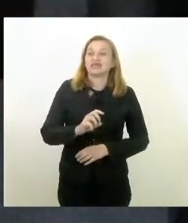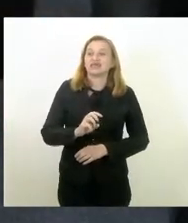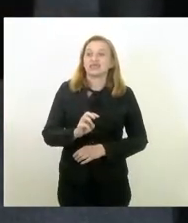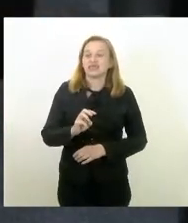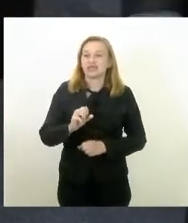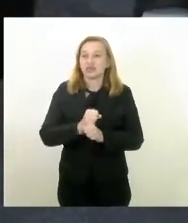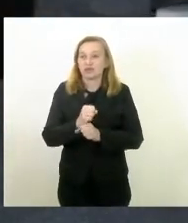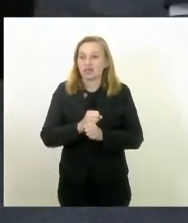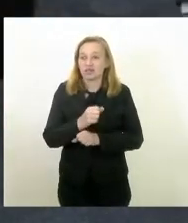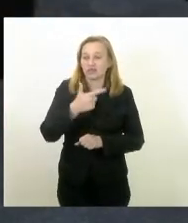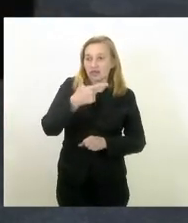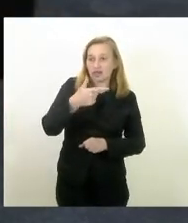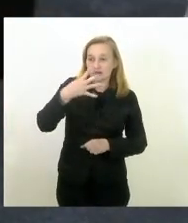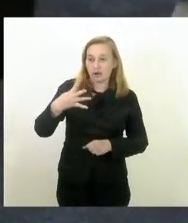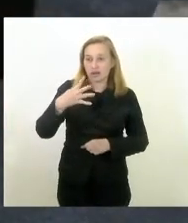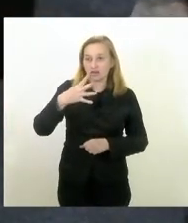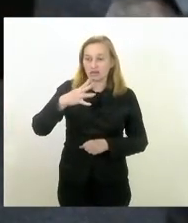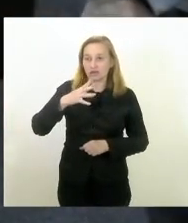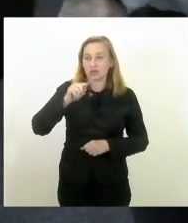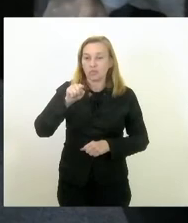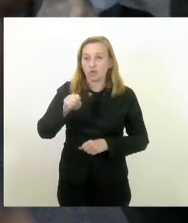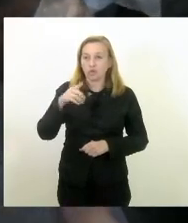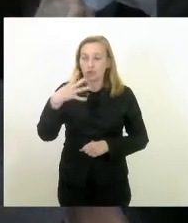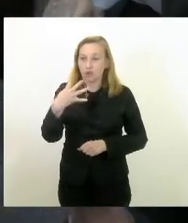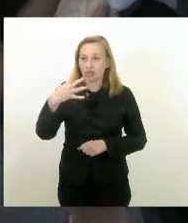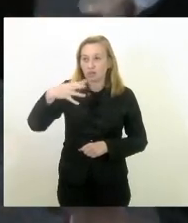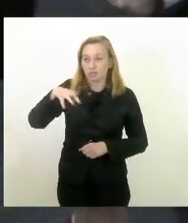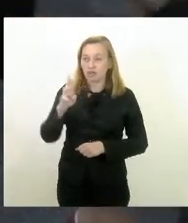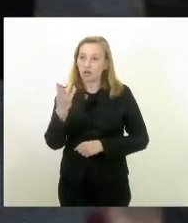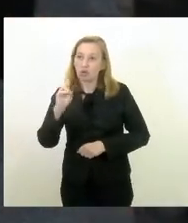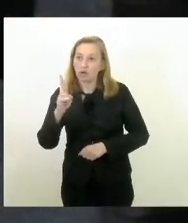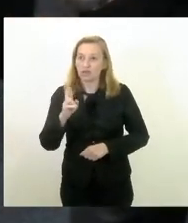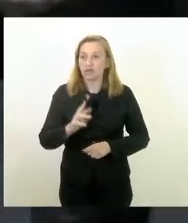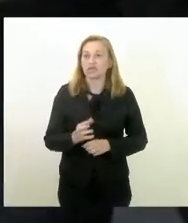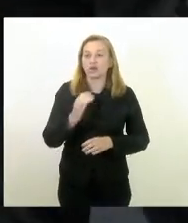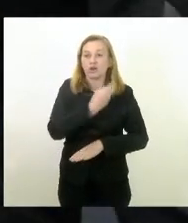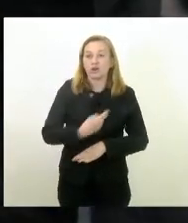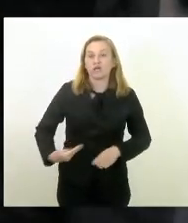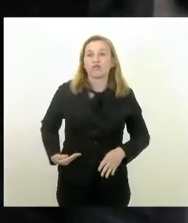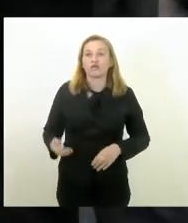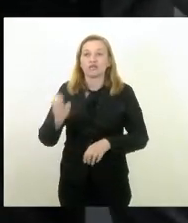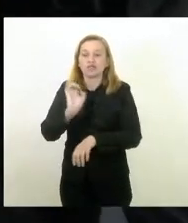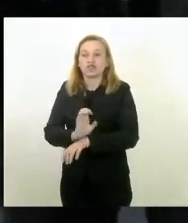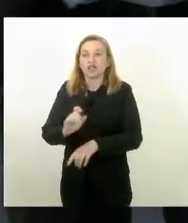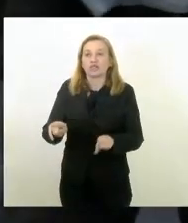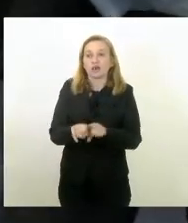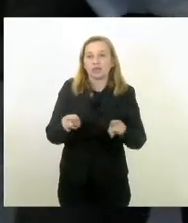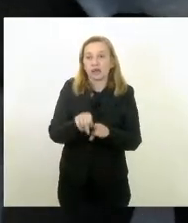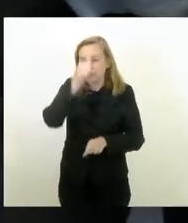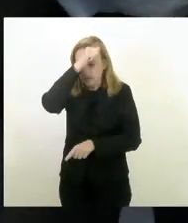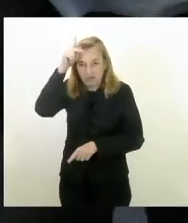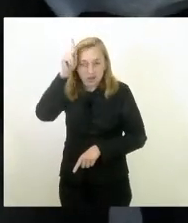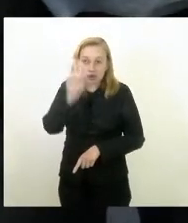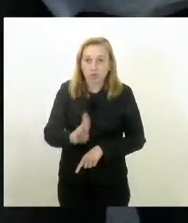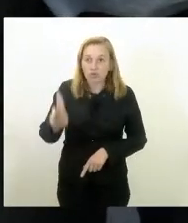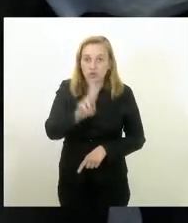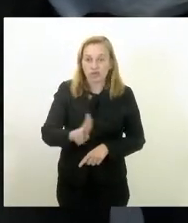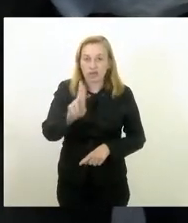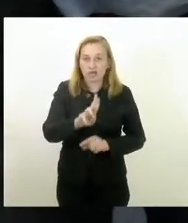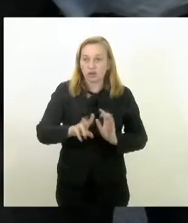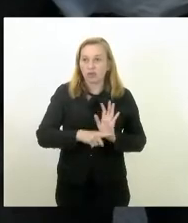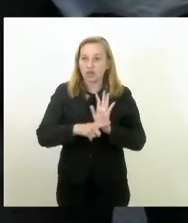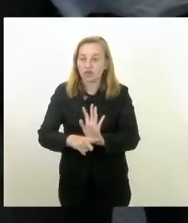além dos 15.4 bilhões de autorga que o governo do estado e prefeitura usarão em benefício da